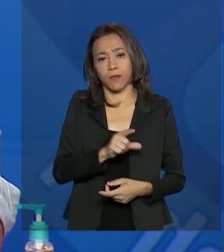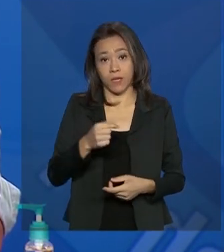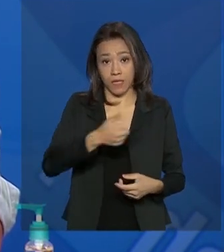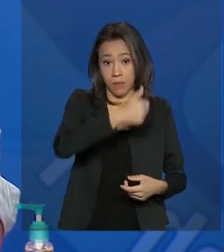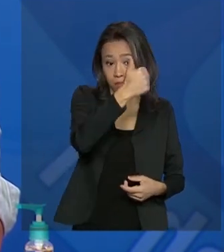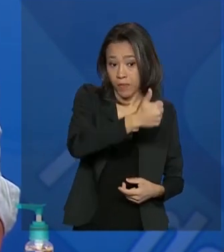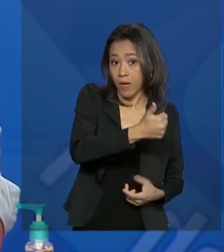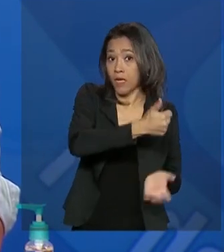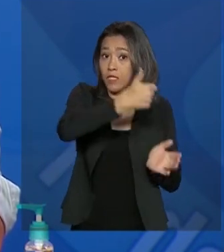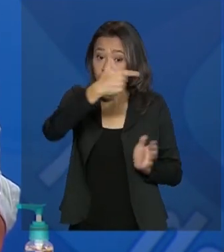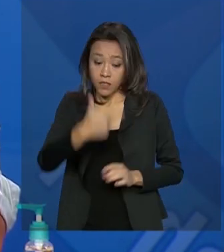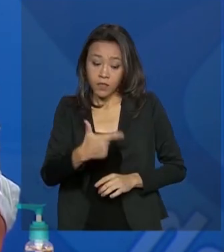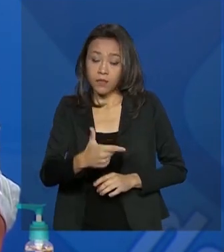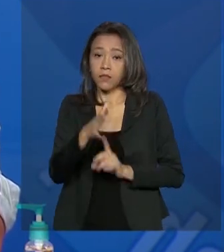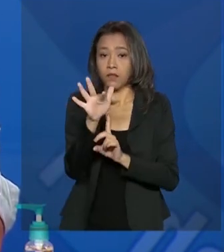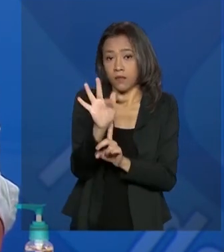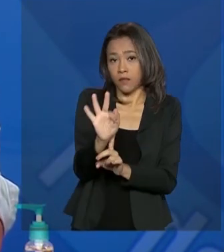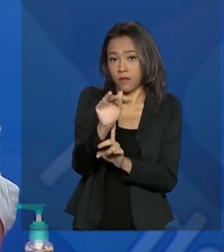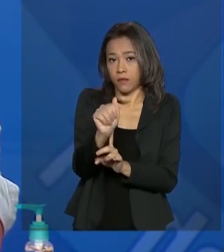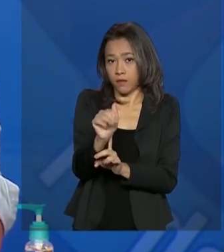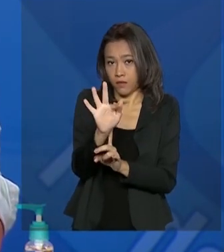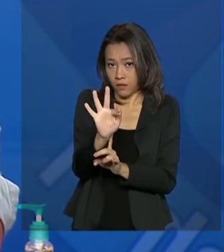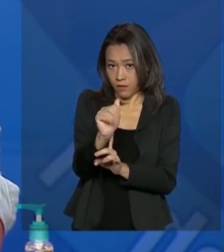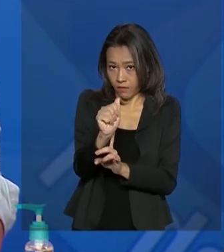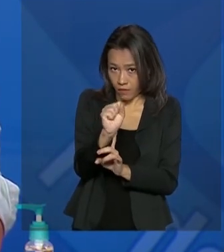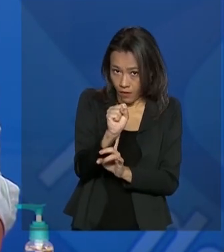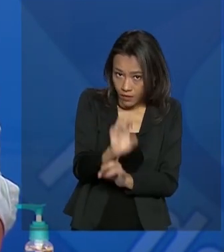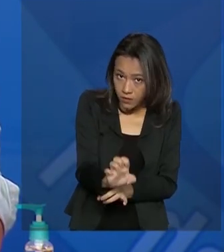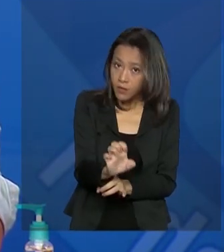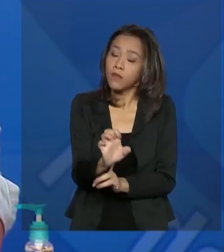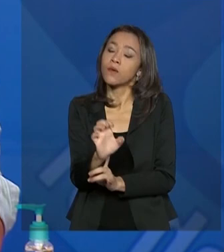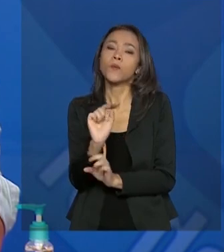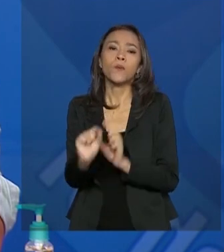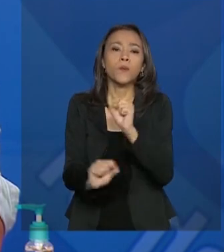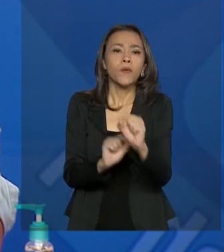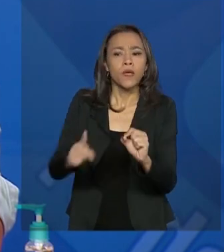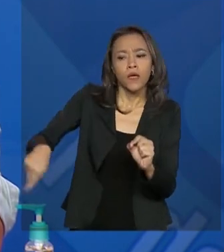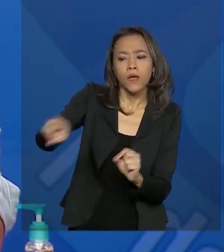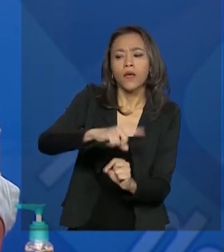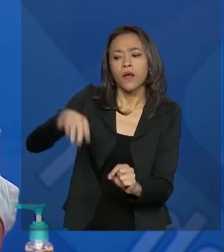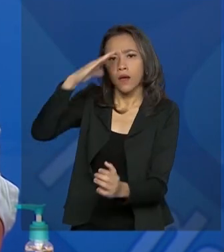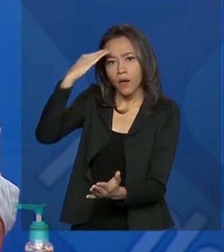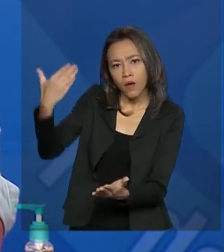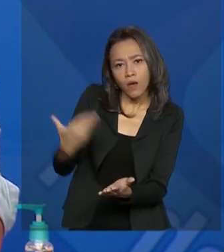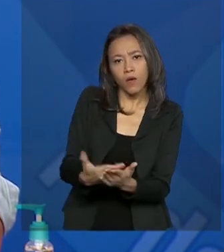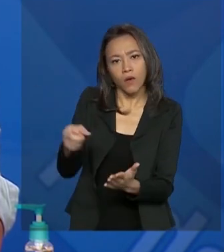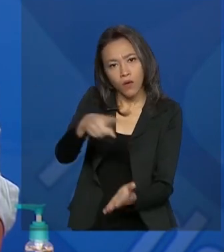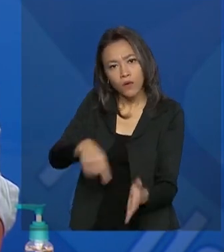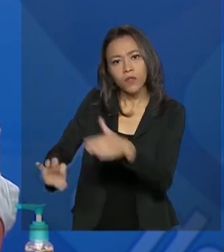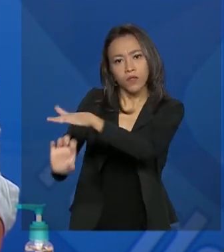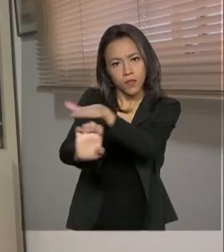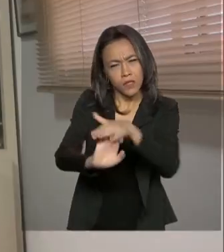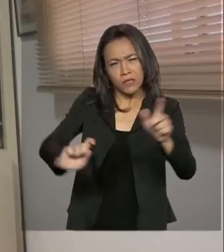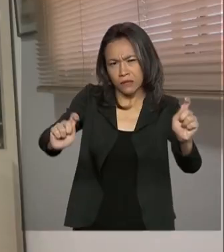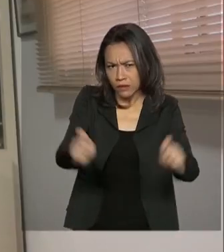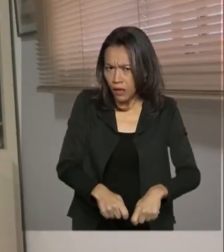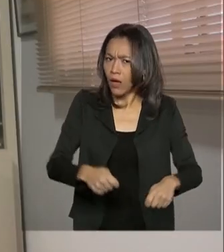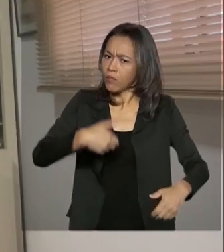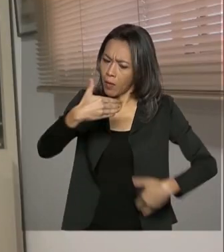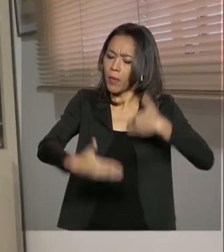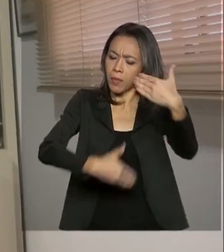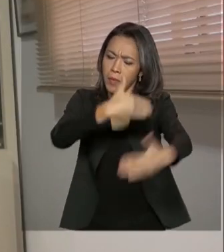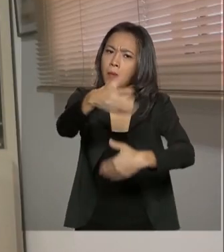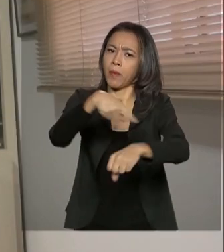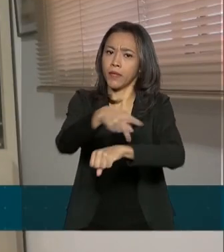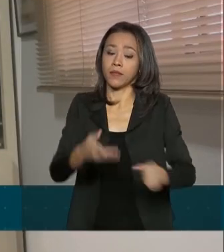fase, ter ainda a confiança por parte dos investidores de que o país, sim, ele é sustentável. A proposta do